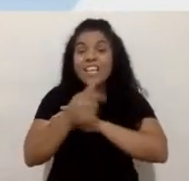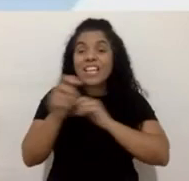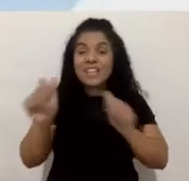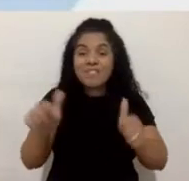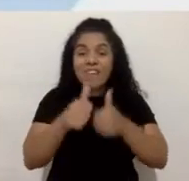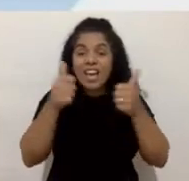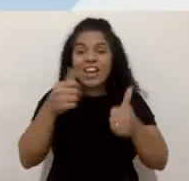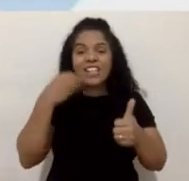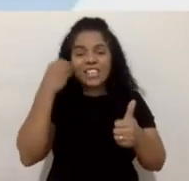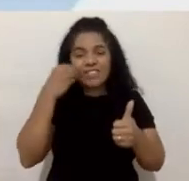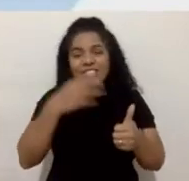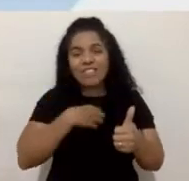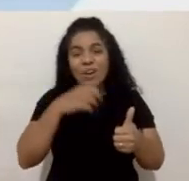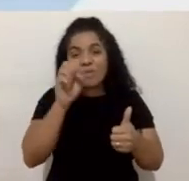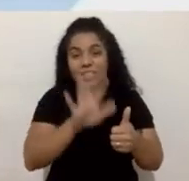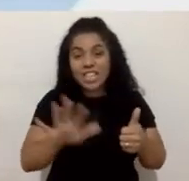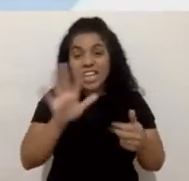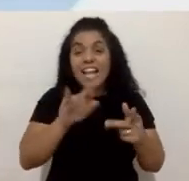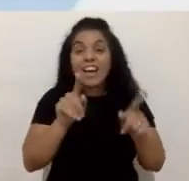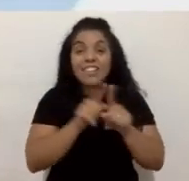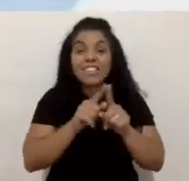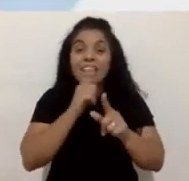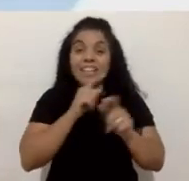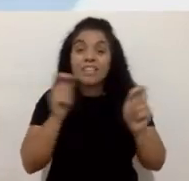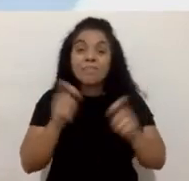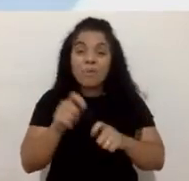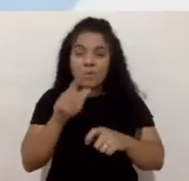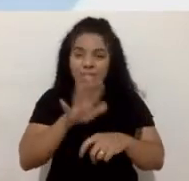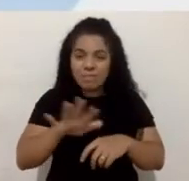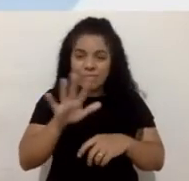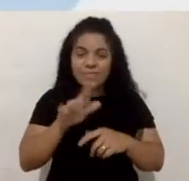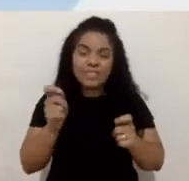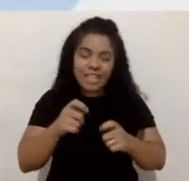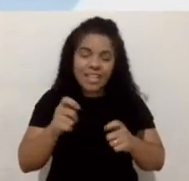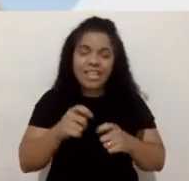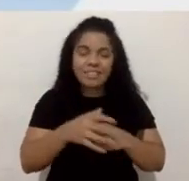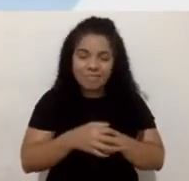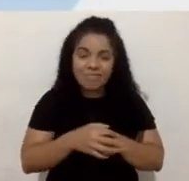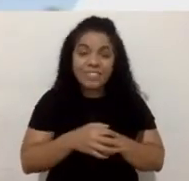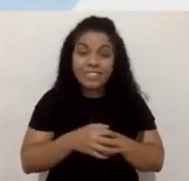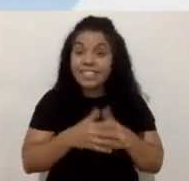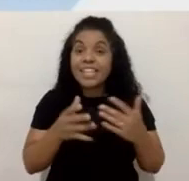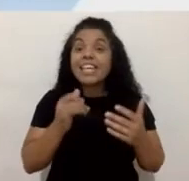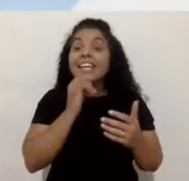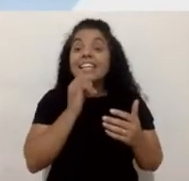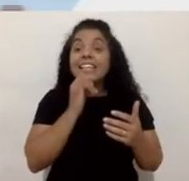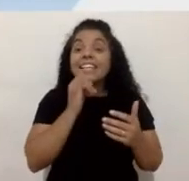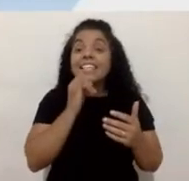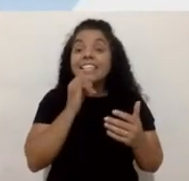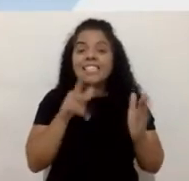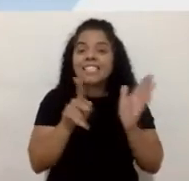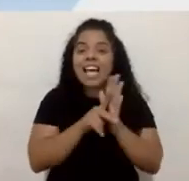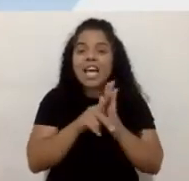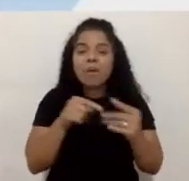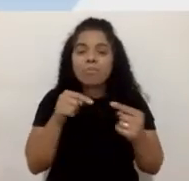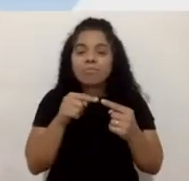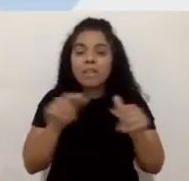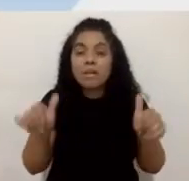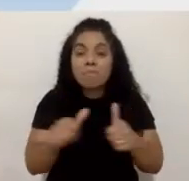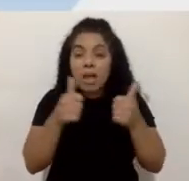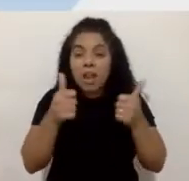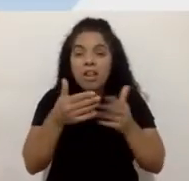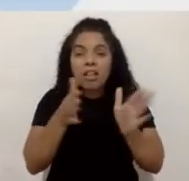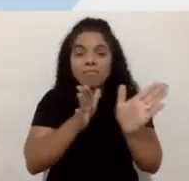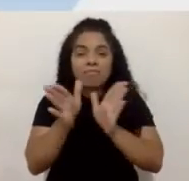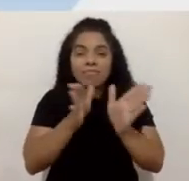forma geral, a gente ainda tem essa possibilidade. É um exemplo típico, né, de melhorar a acessibilidade das